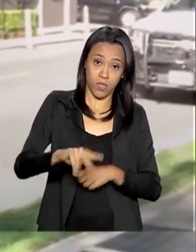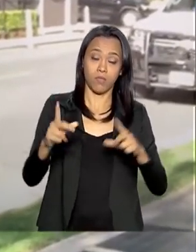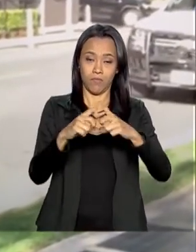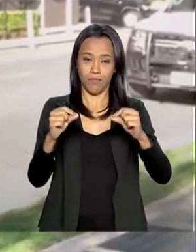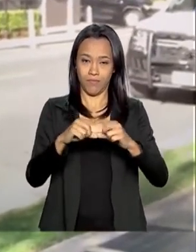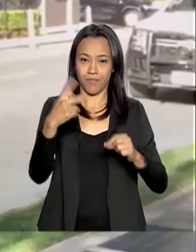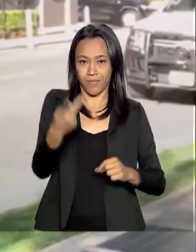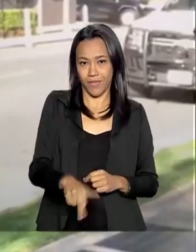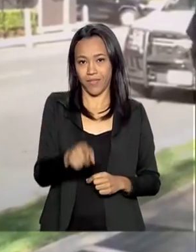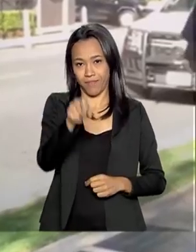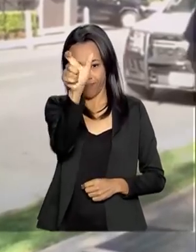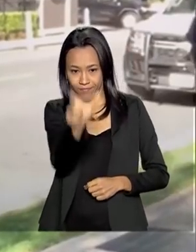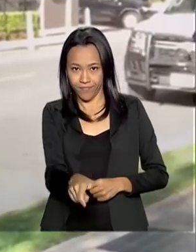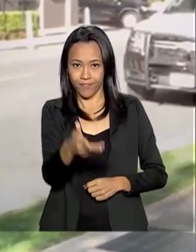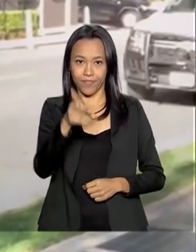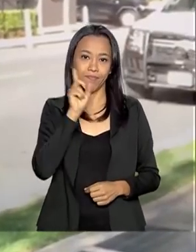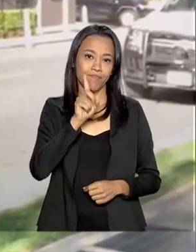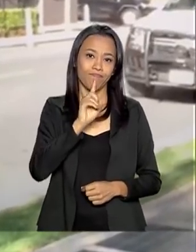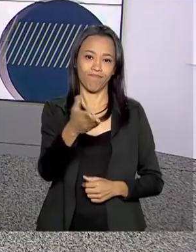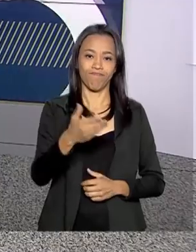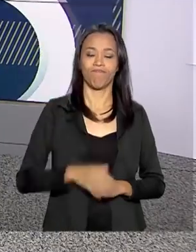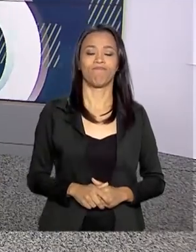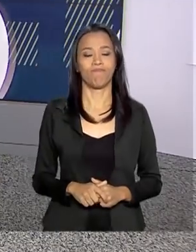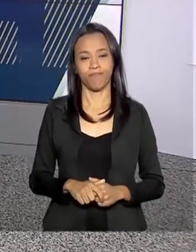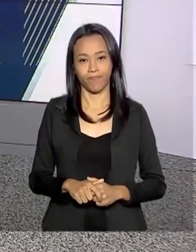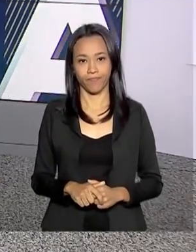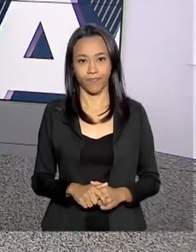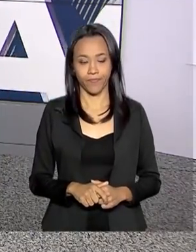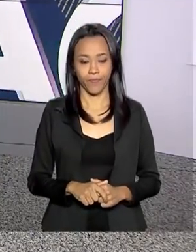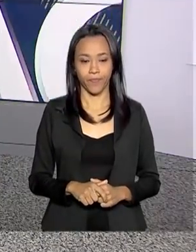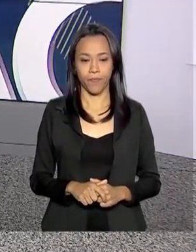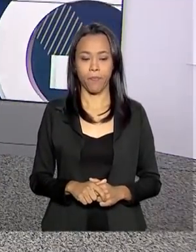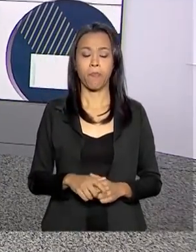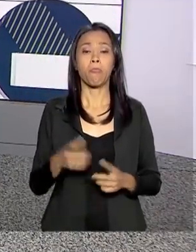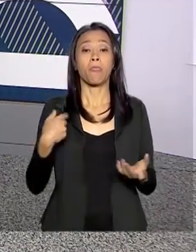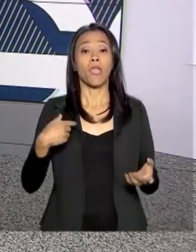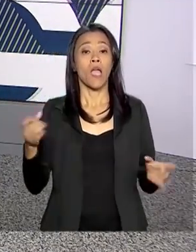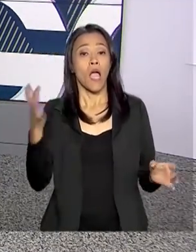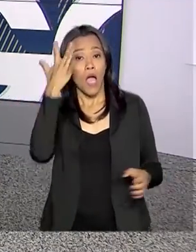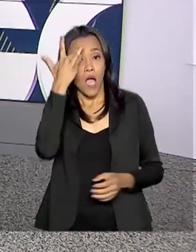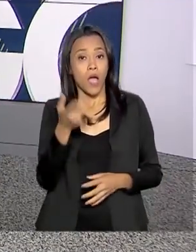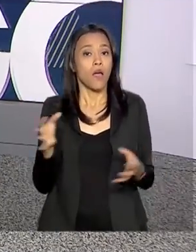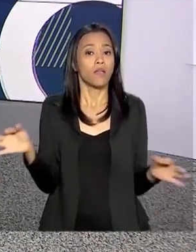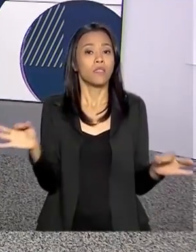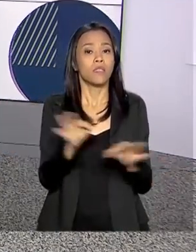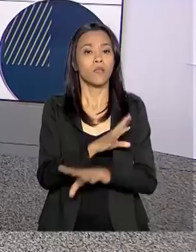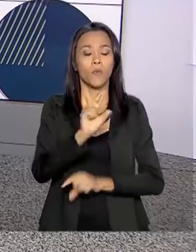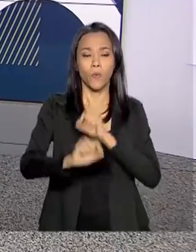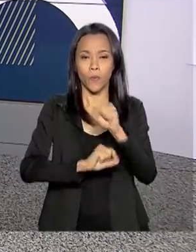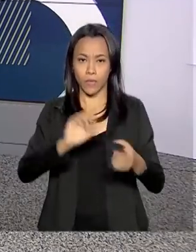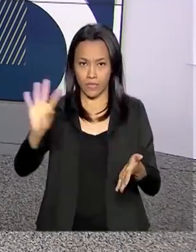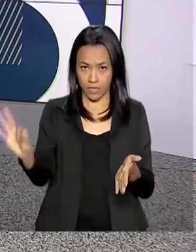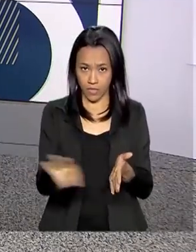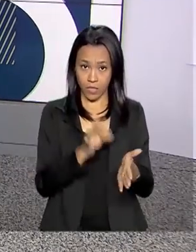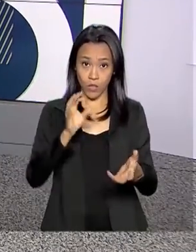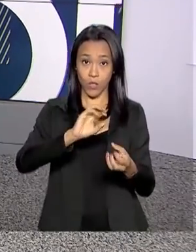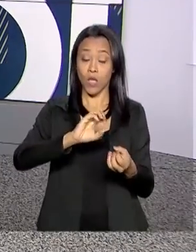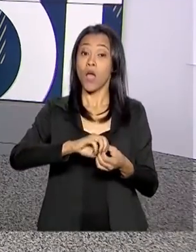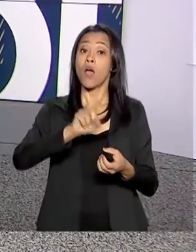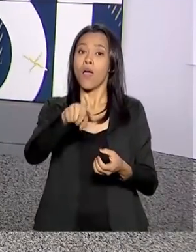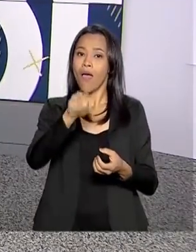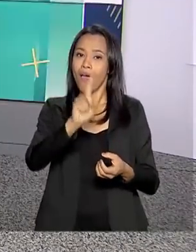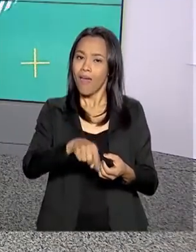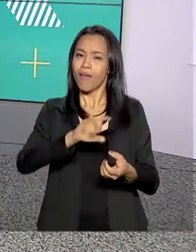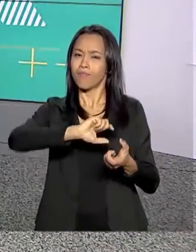De Dallas, no Texas, Luana Karen. Terminam amanhã as inscrições para a Olimpíada Brasileira de